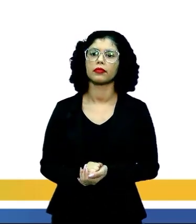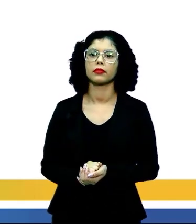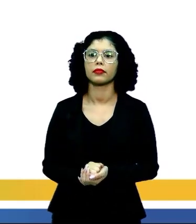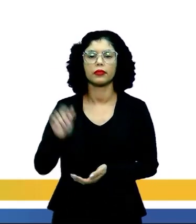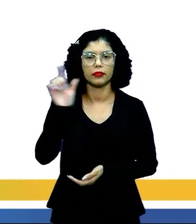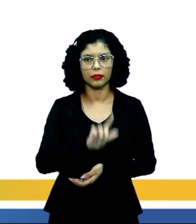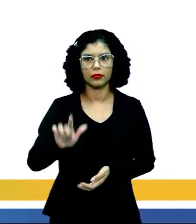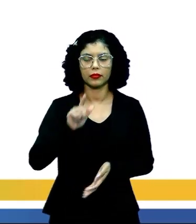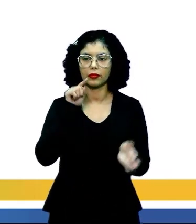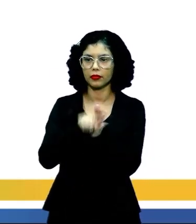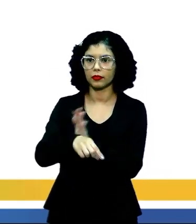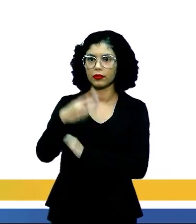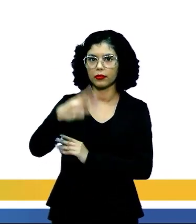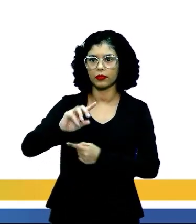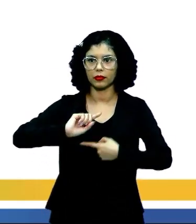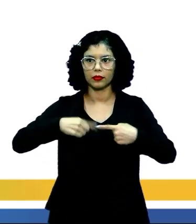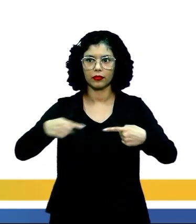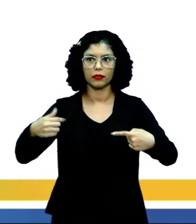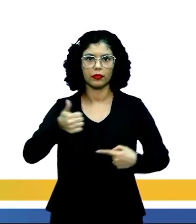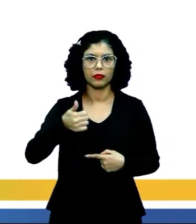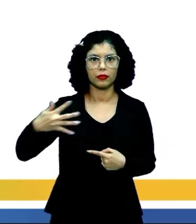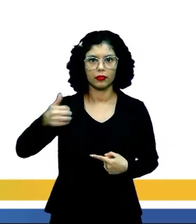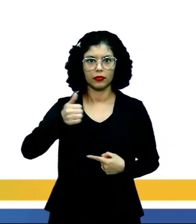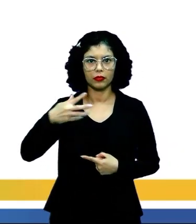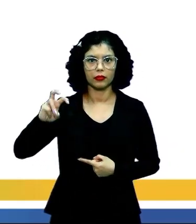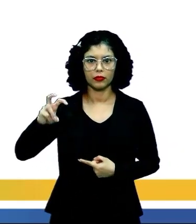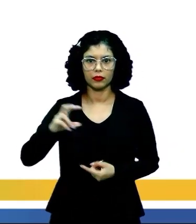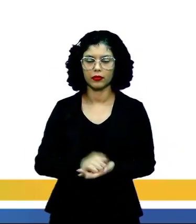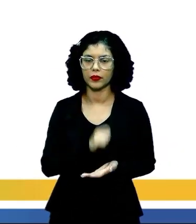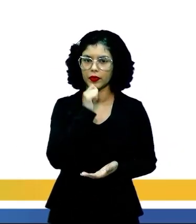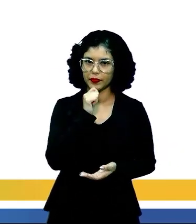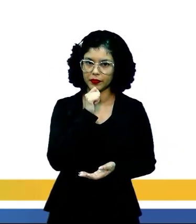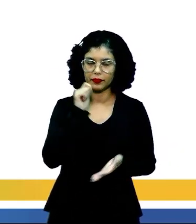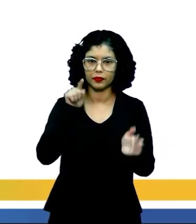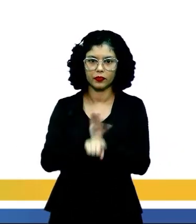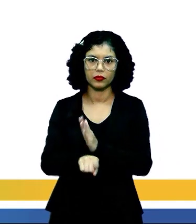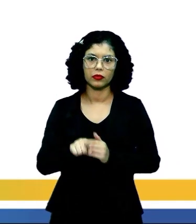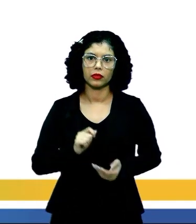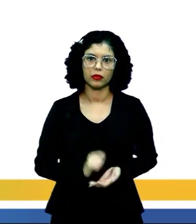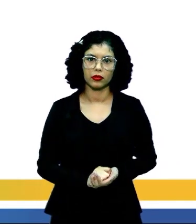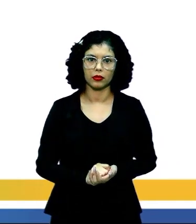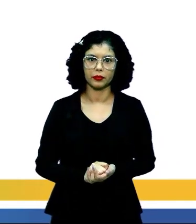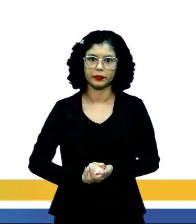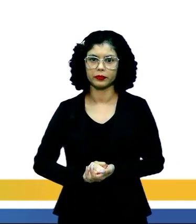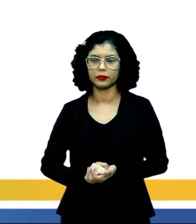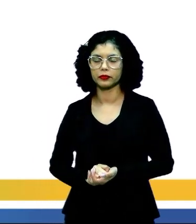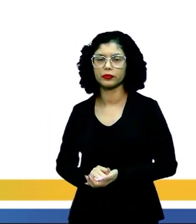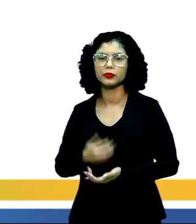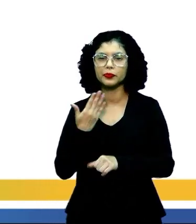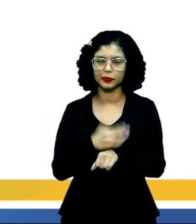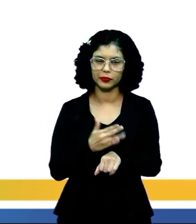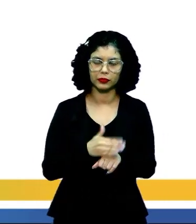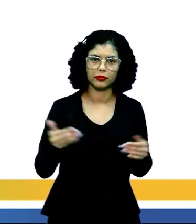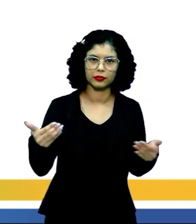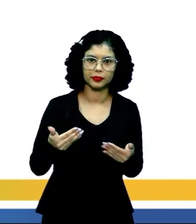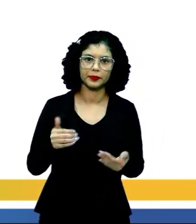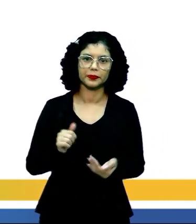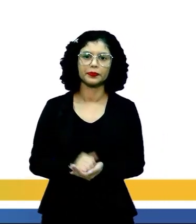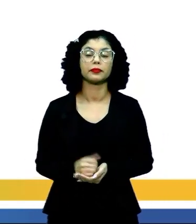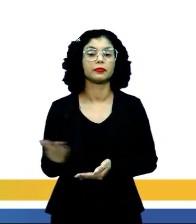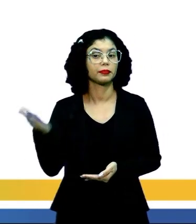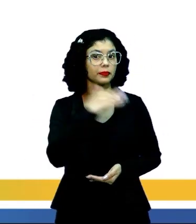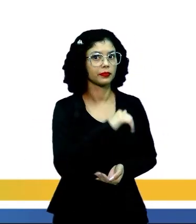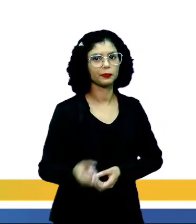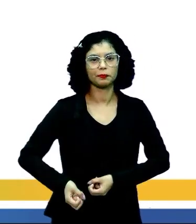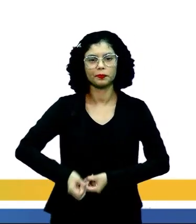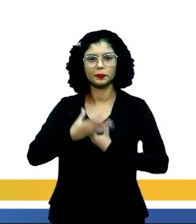literatura, questão 3, página 14 e 15, tem essa questão, e vamos exercitar o que a gente aprendeu até aqui. Vamos lá?